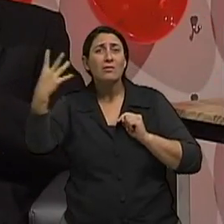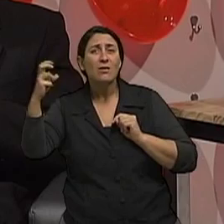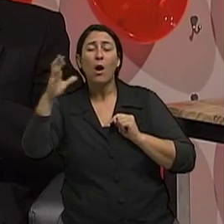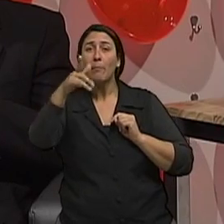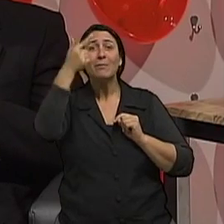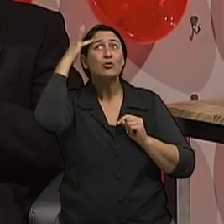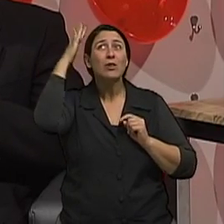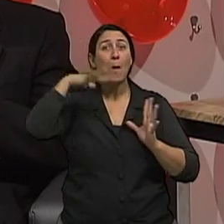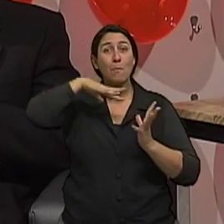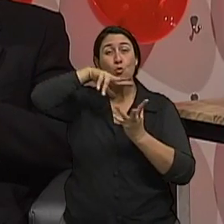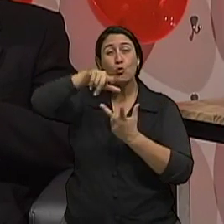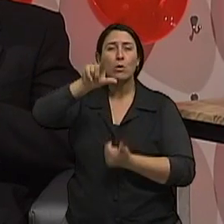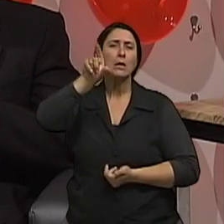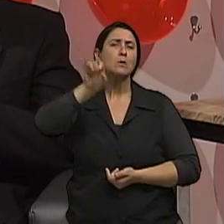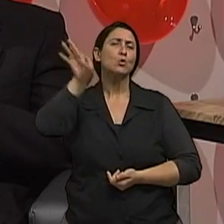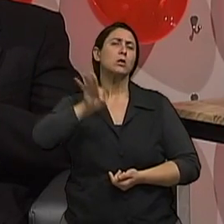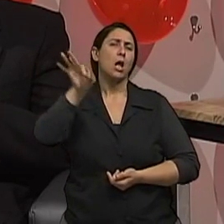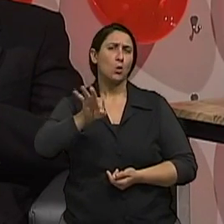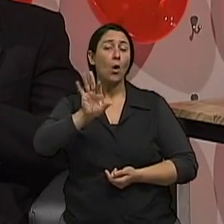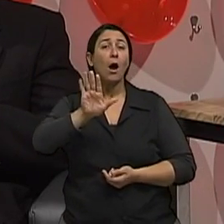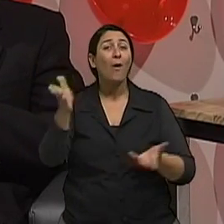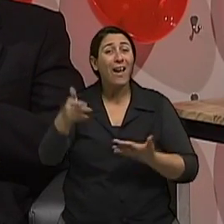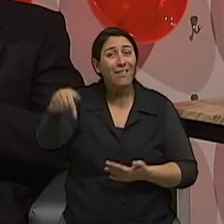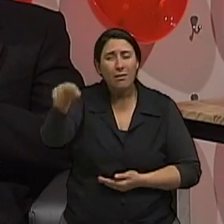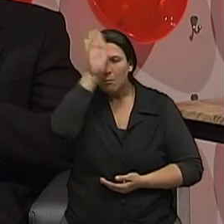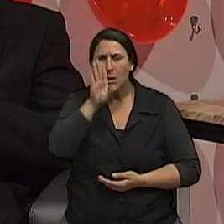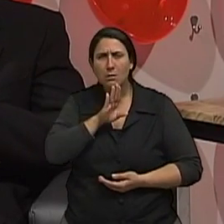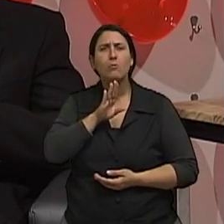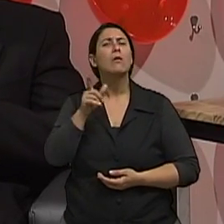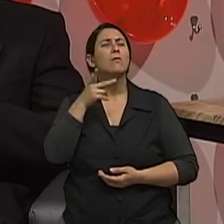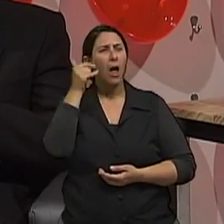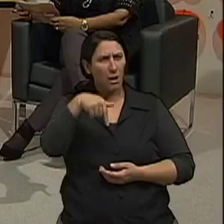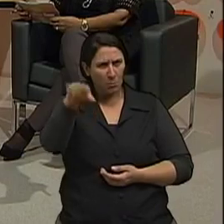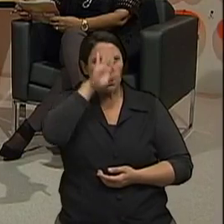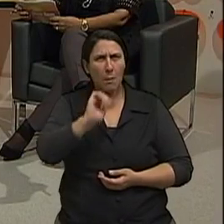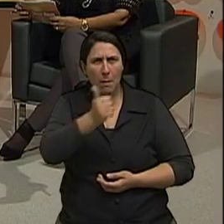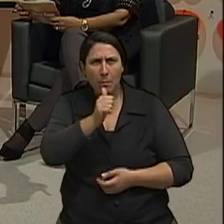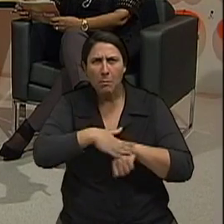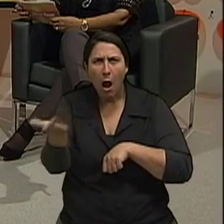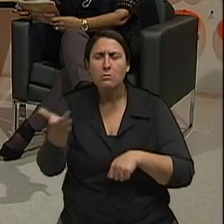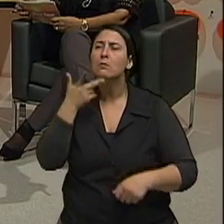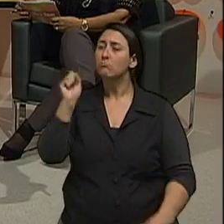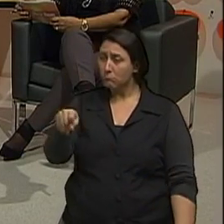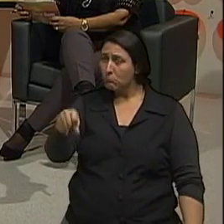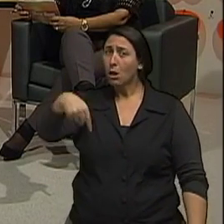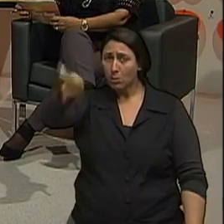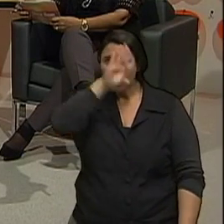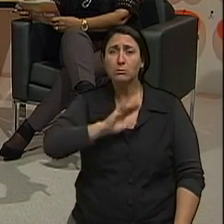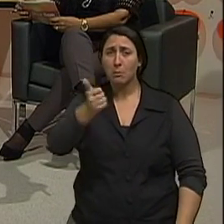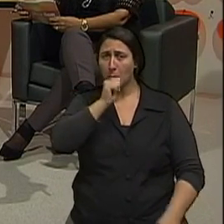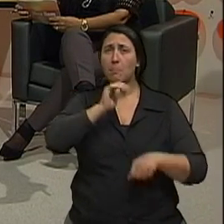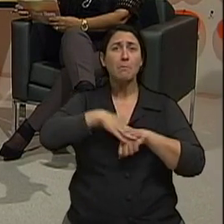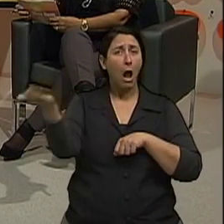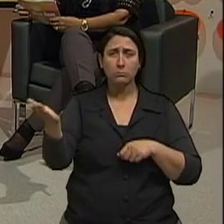Brasil, talvez, seja mais do que isso. Nós não temos dados suficientes. No Brasil, nós bebemos mais? Bebemos mais, tá? Sem dúvida, na América Latina, o álcool é um